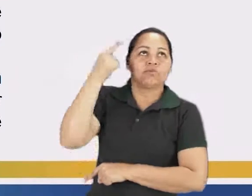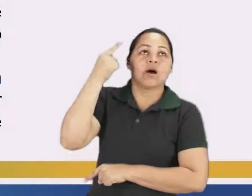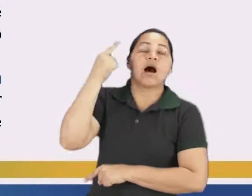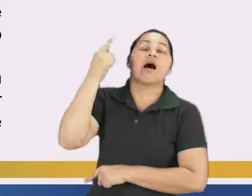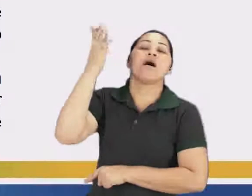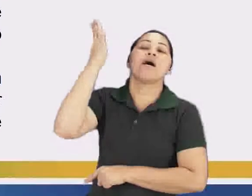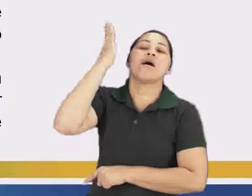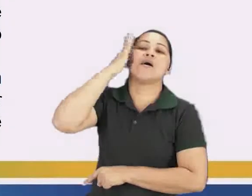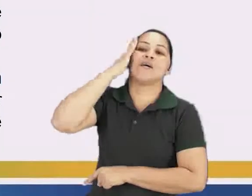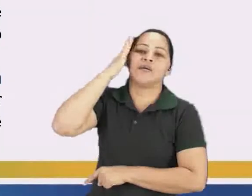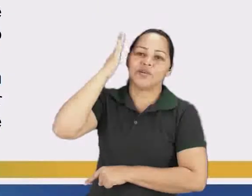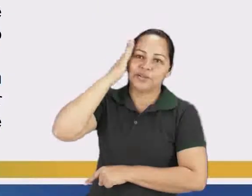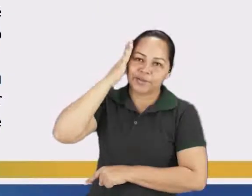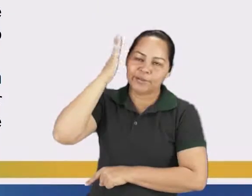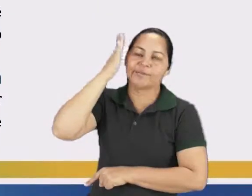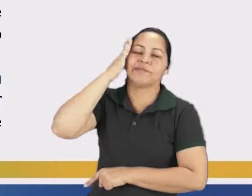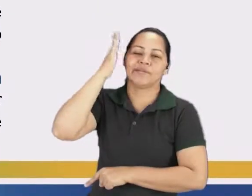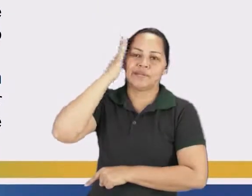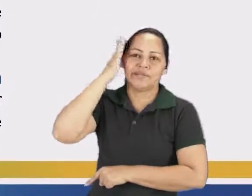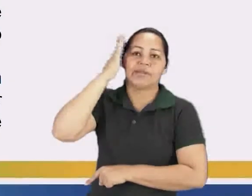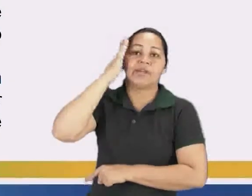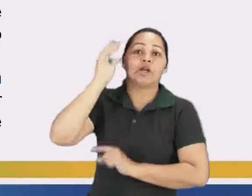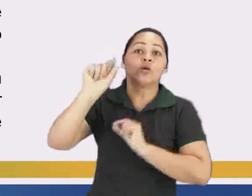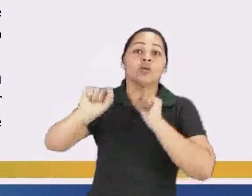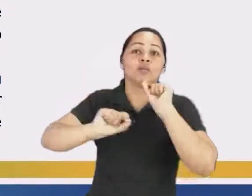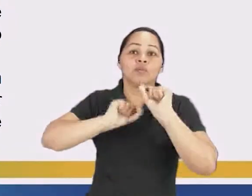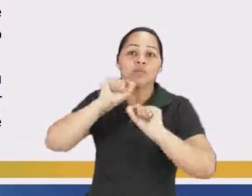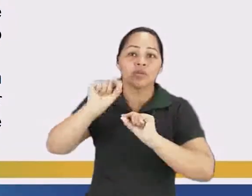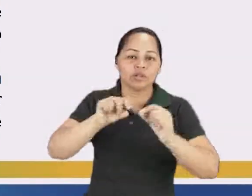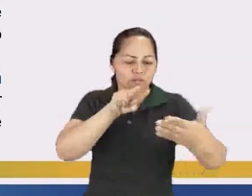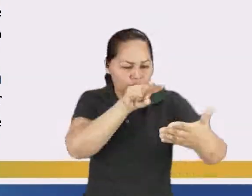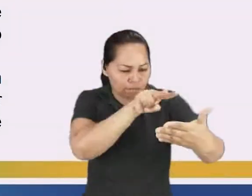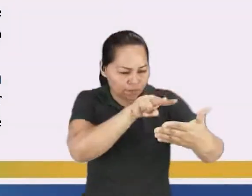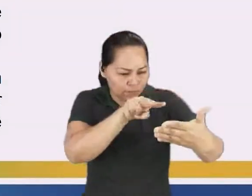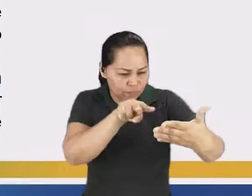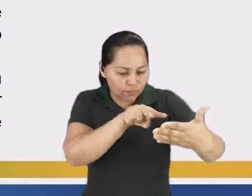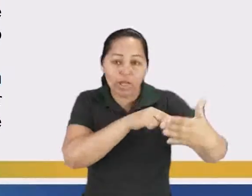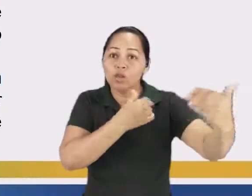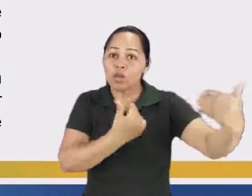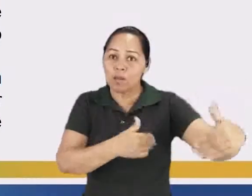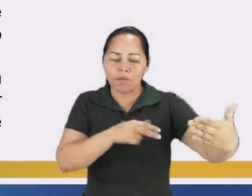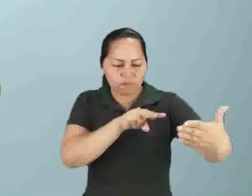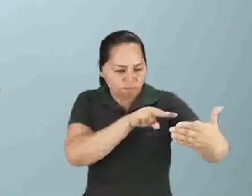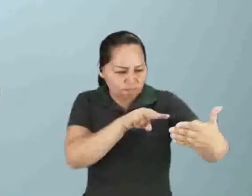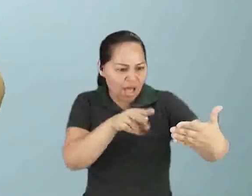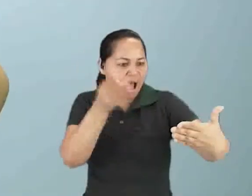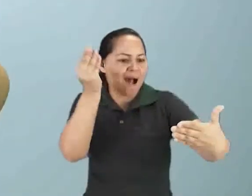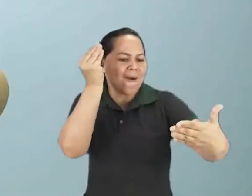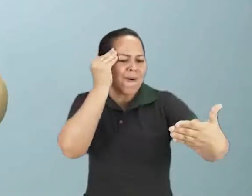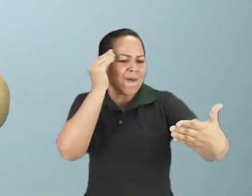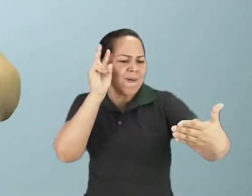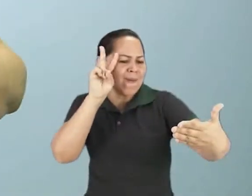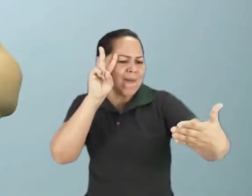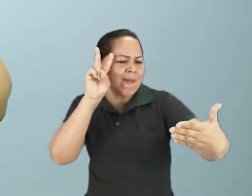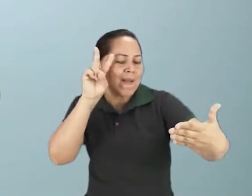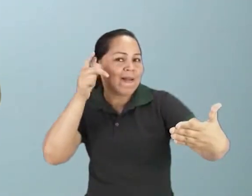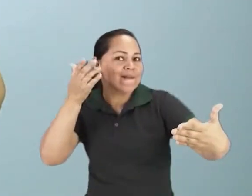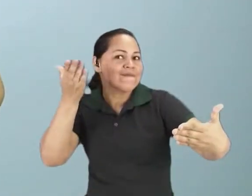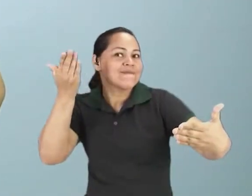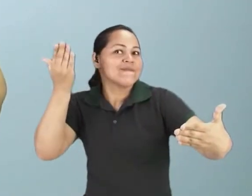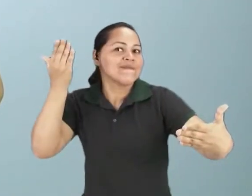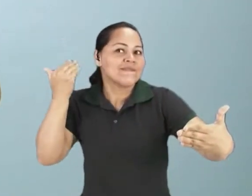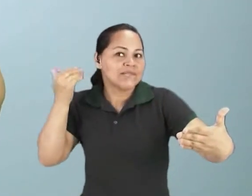muito a entender os enunciados das questões, as intenções das